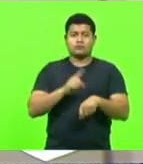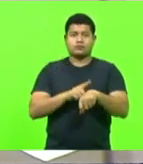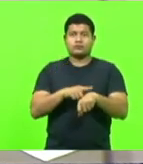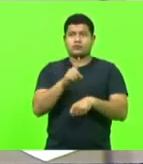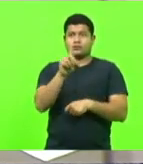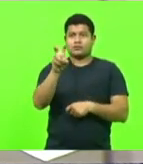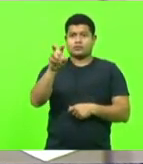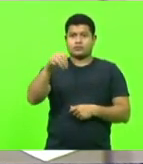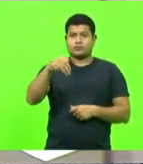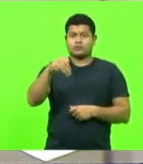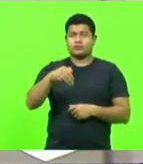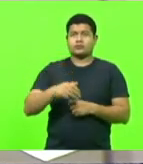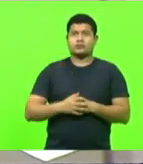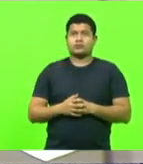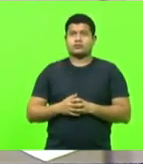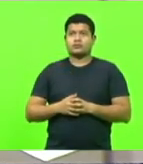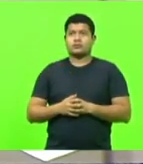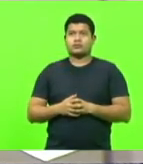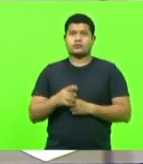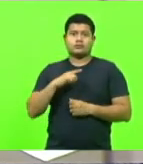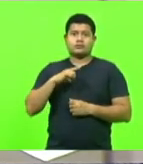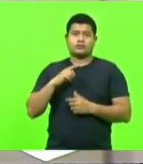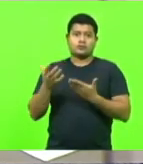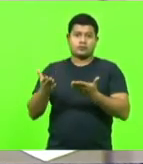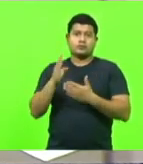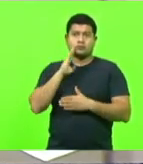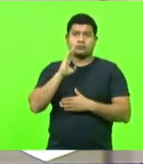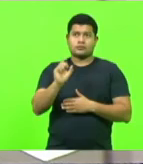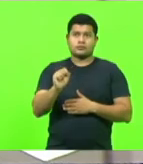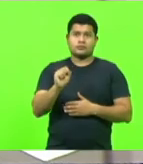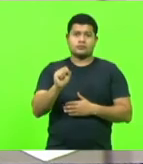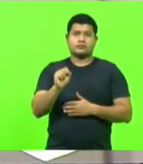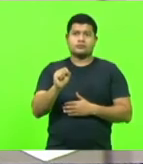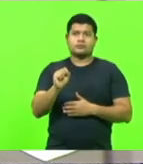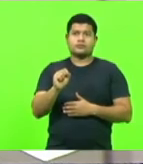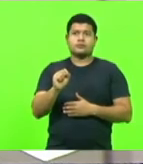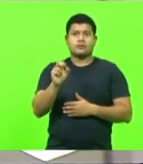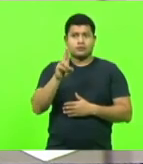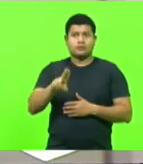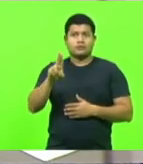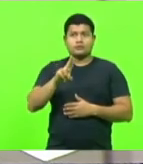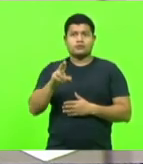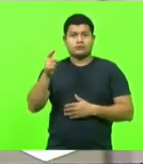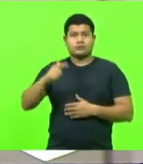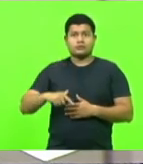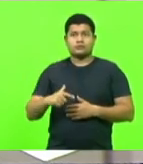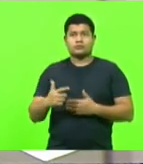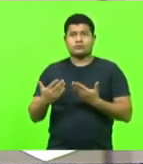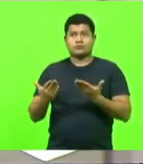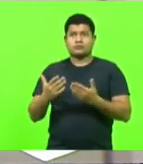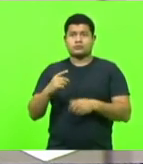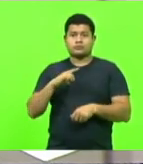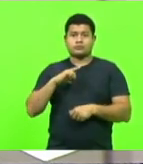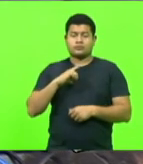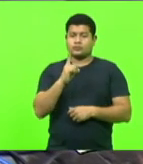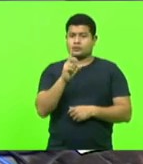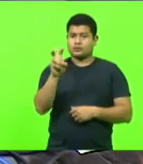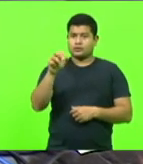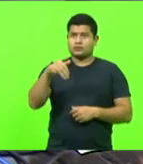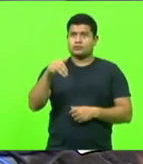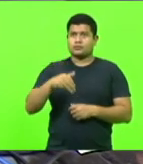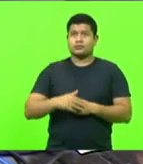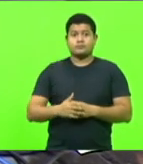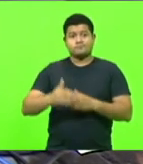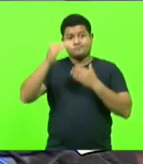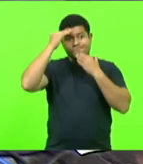E aí eu vejo aqui que o deputado Bruno Souza fará uso da palavra. Vossa Excelência será 15 minutos, deputado. Muito